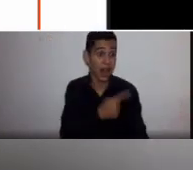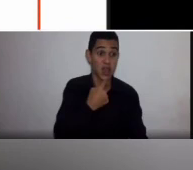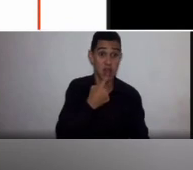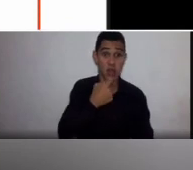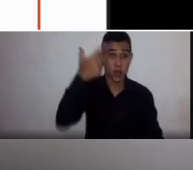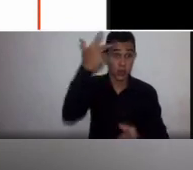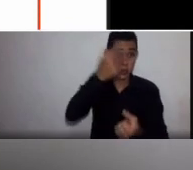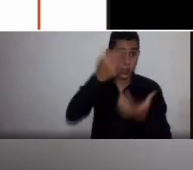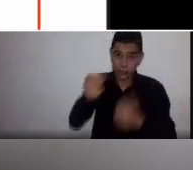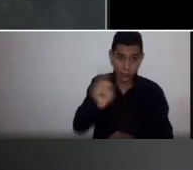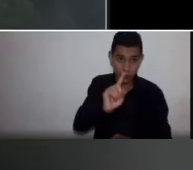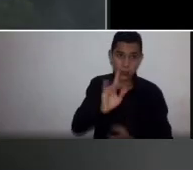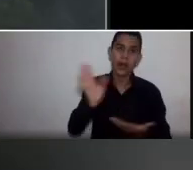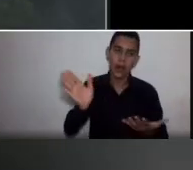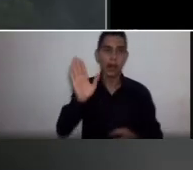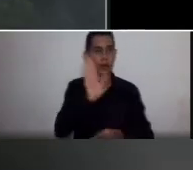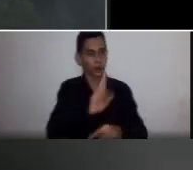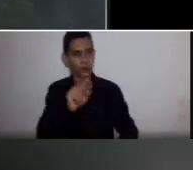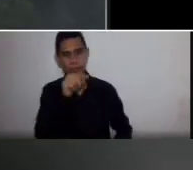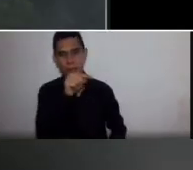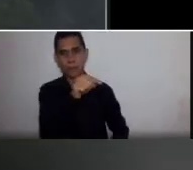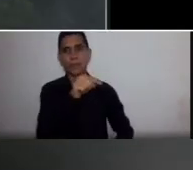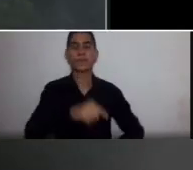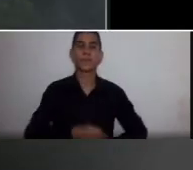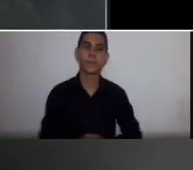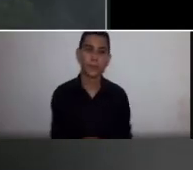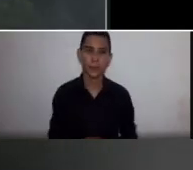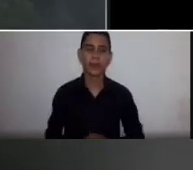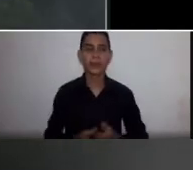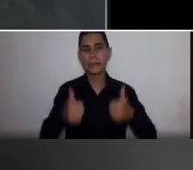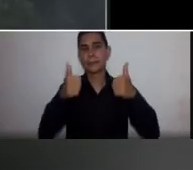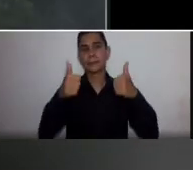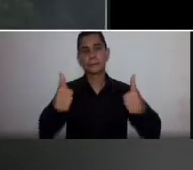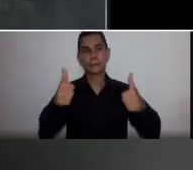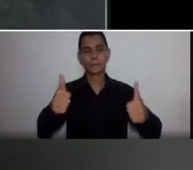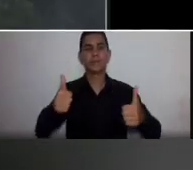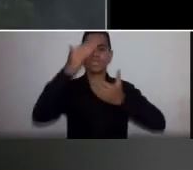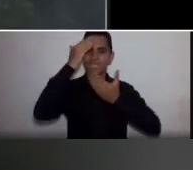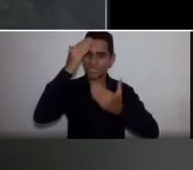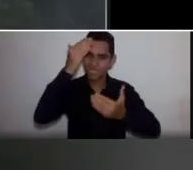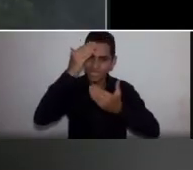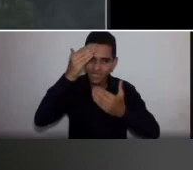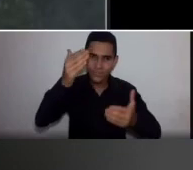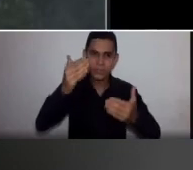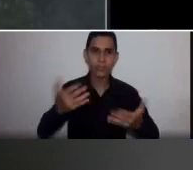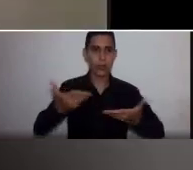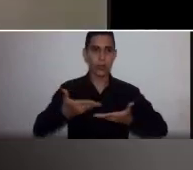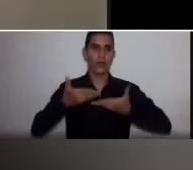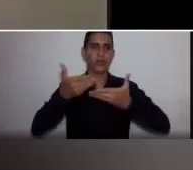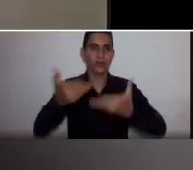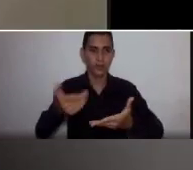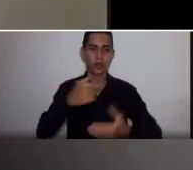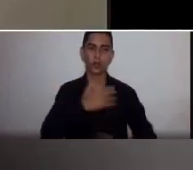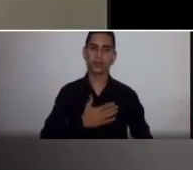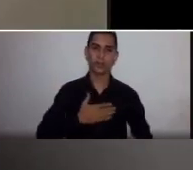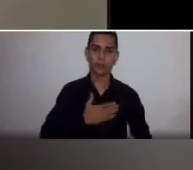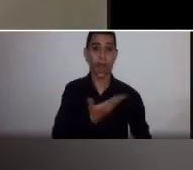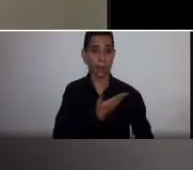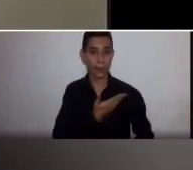continuadas no pós-operatório. Acho que era isso, obrigado pelo convite, agradeço aí aos colegas,